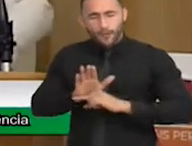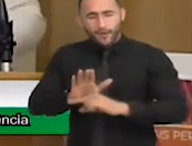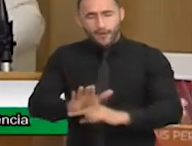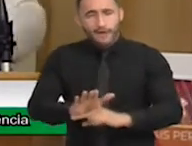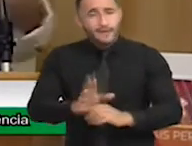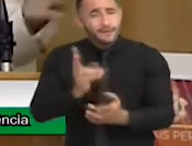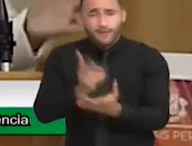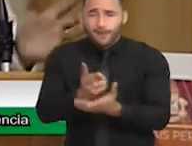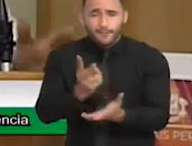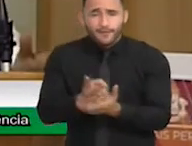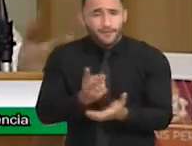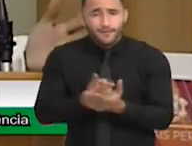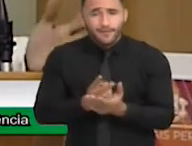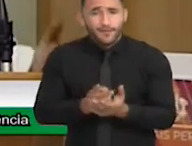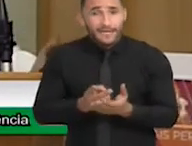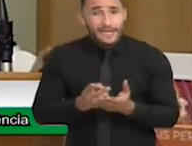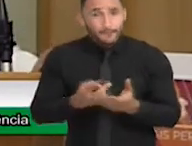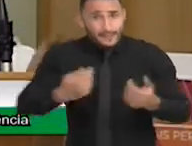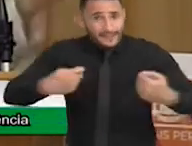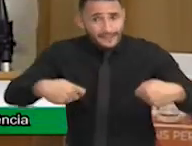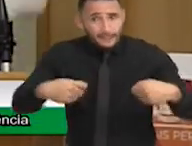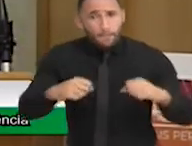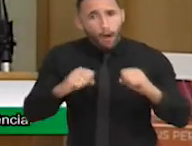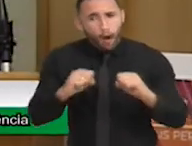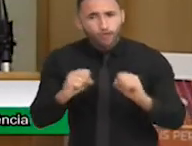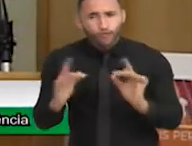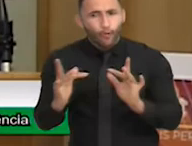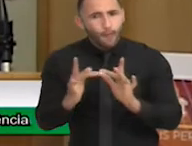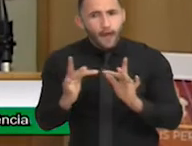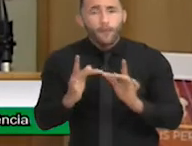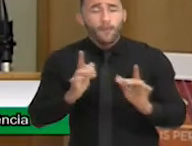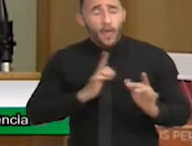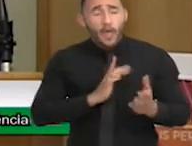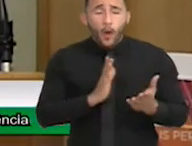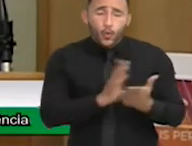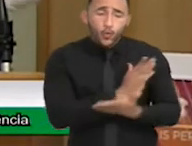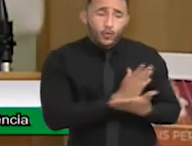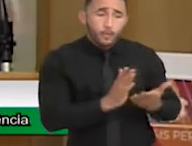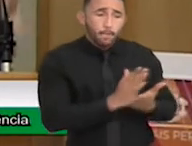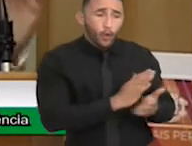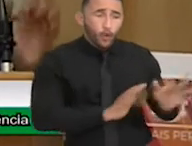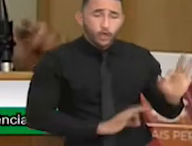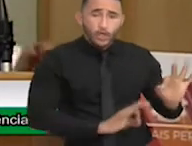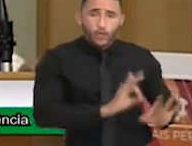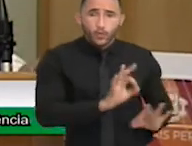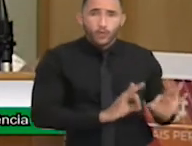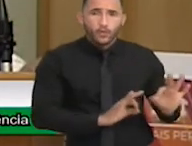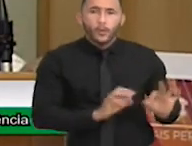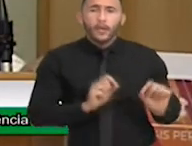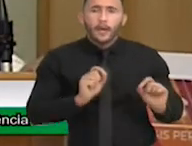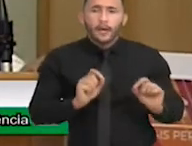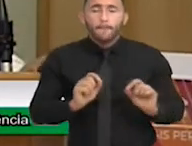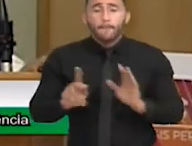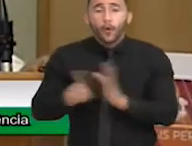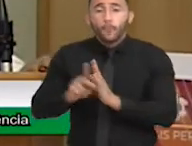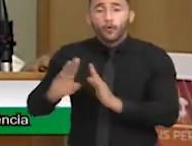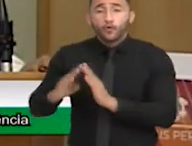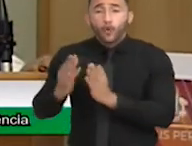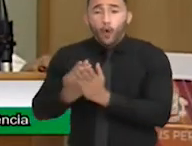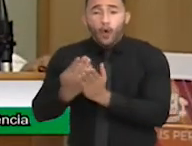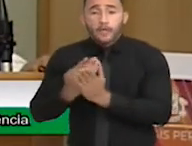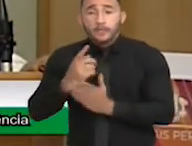sempre que puderem, quiserem. A gente tem alguns projetos, um deles é a Escola de Pais, onde as